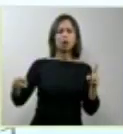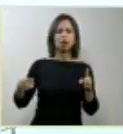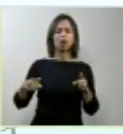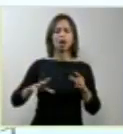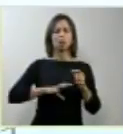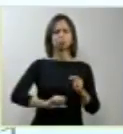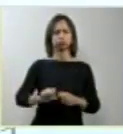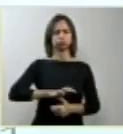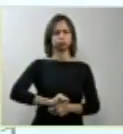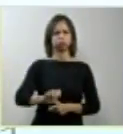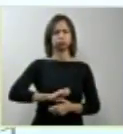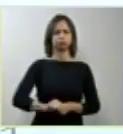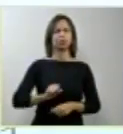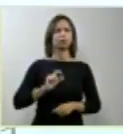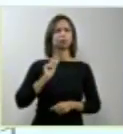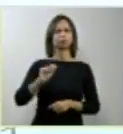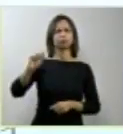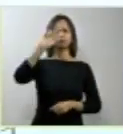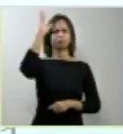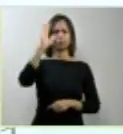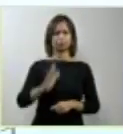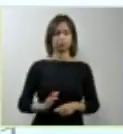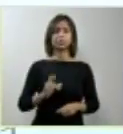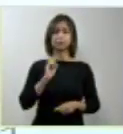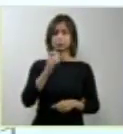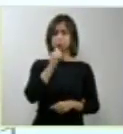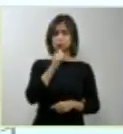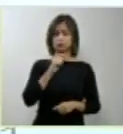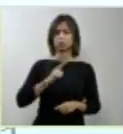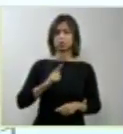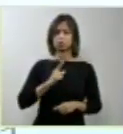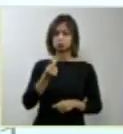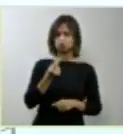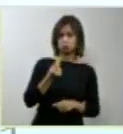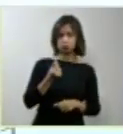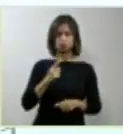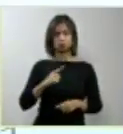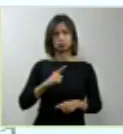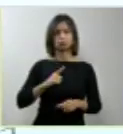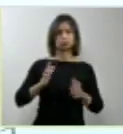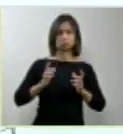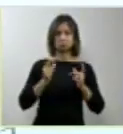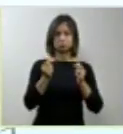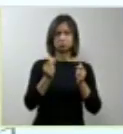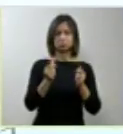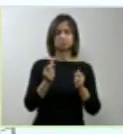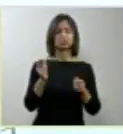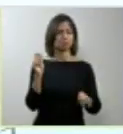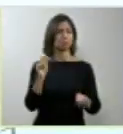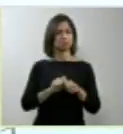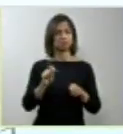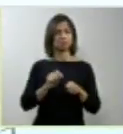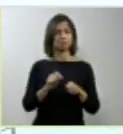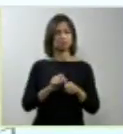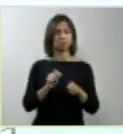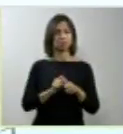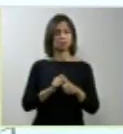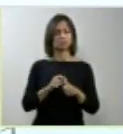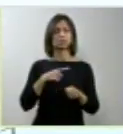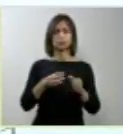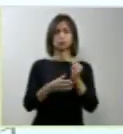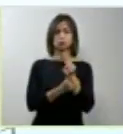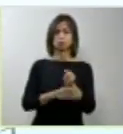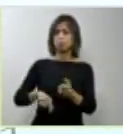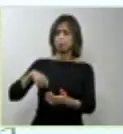As mulheres que têm algum poder econômico conseguem realizar isso com todo conforto e com toda segurança.